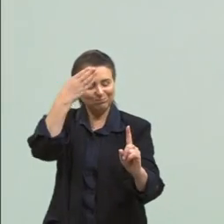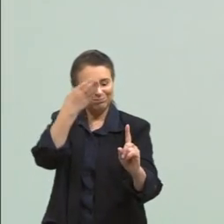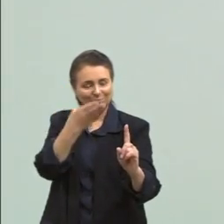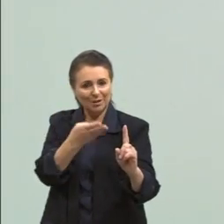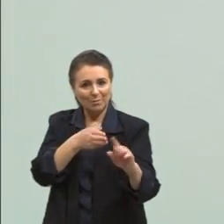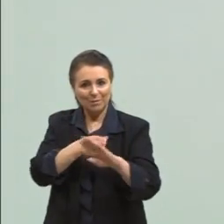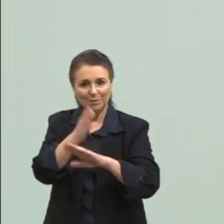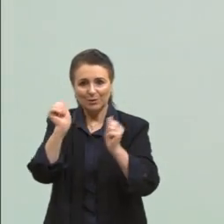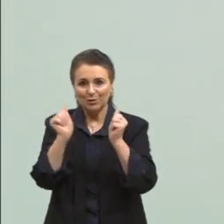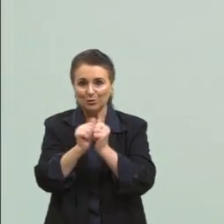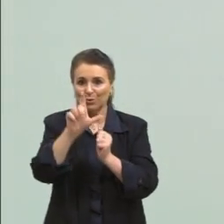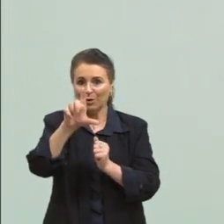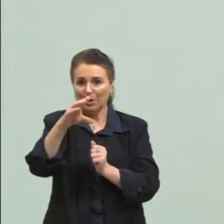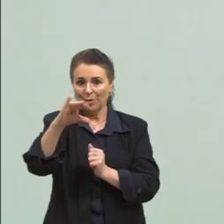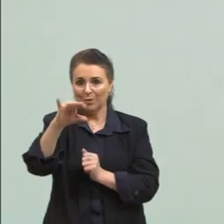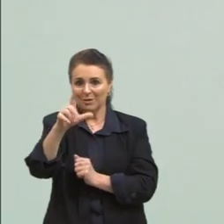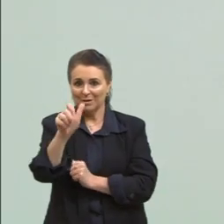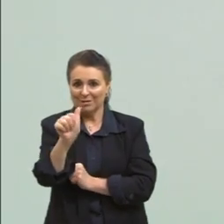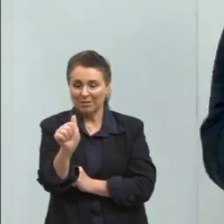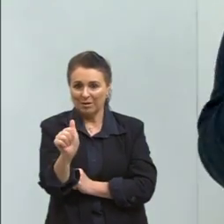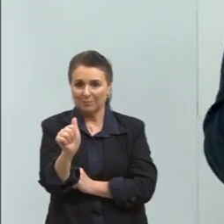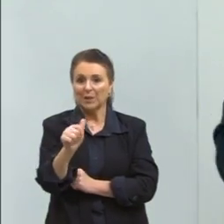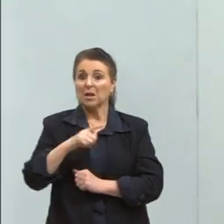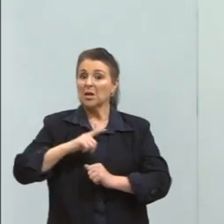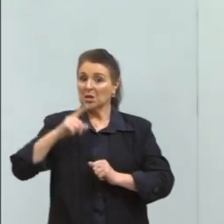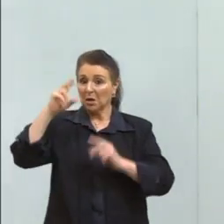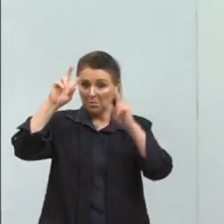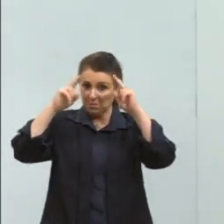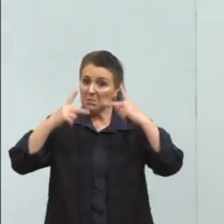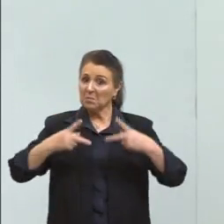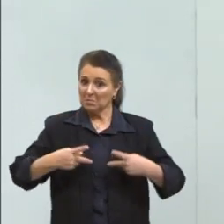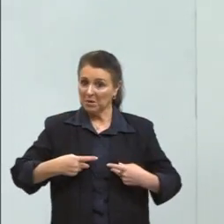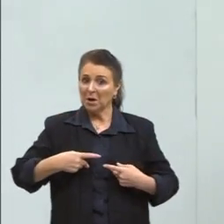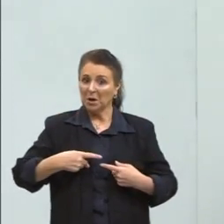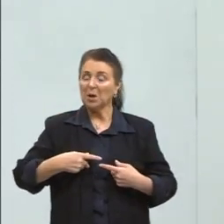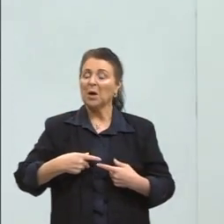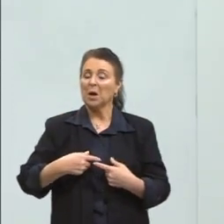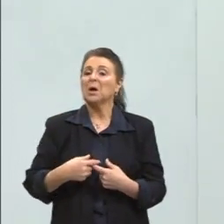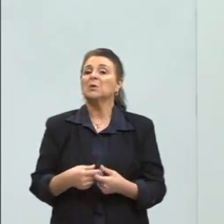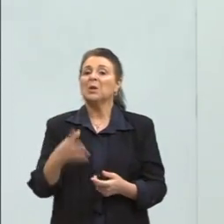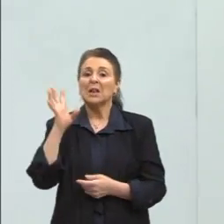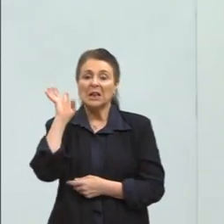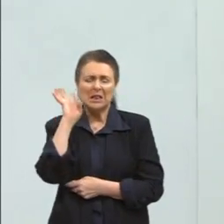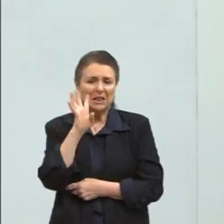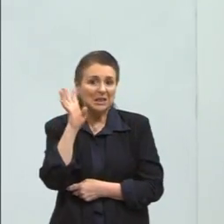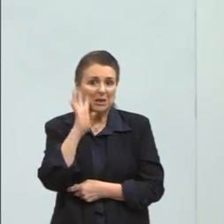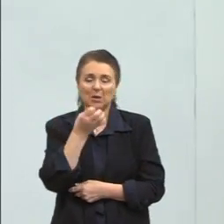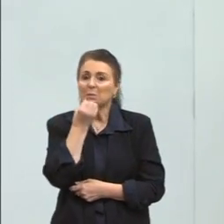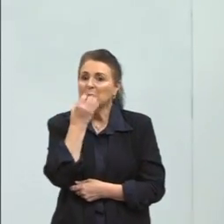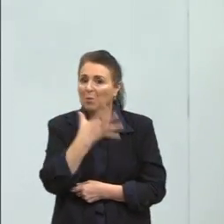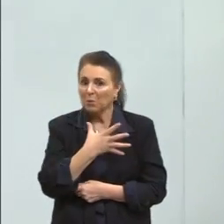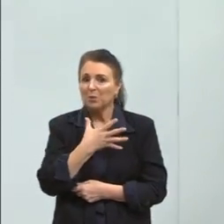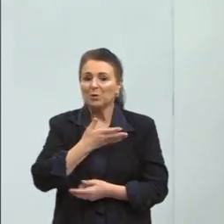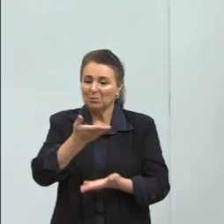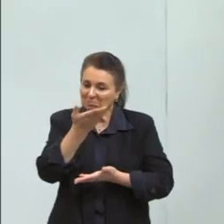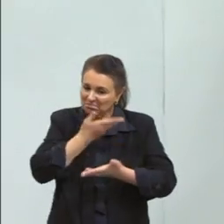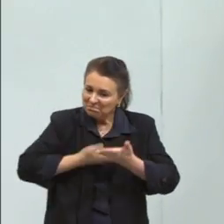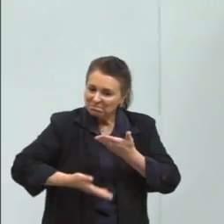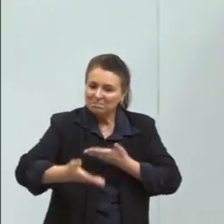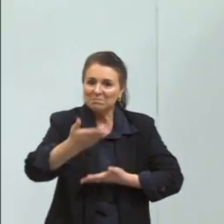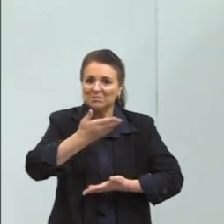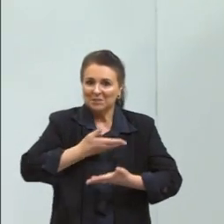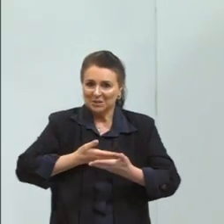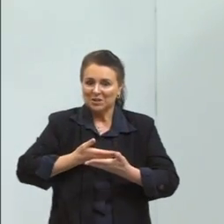incrível, é um ser humano incrível e que vocês também devem conhecê-la mais. Que bom que eu estou podendo compartilhar ela aqui com vocês. Ela